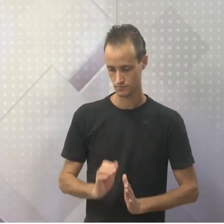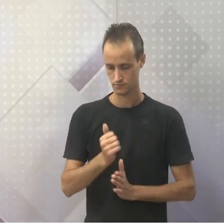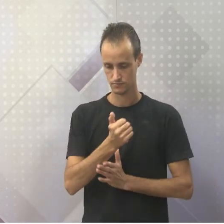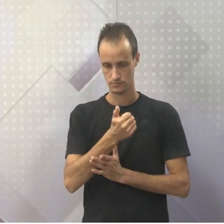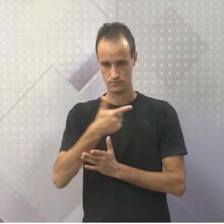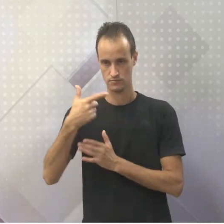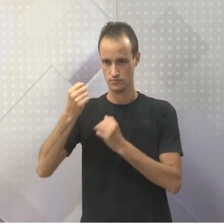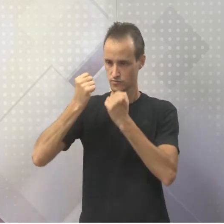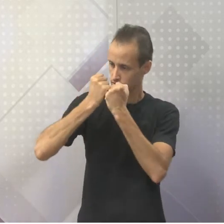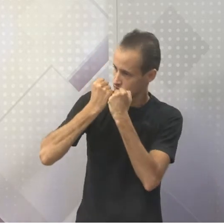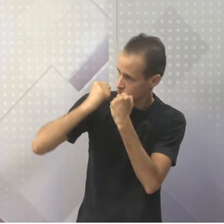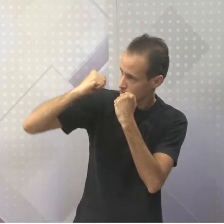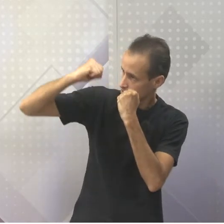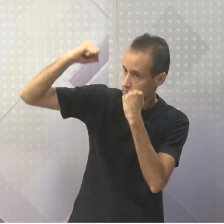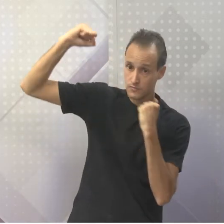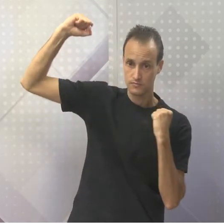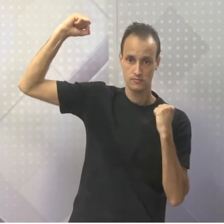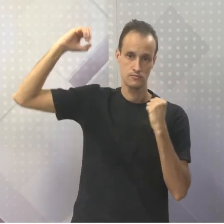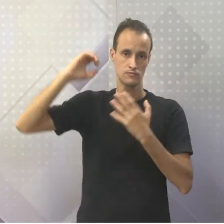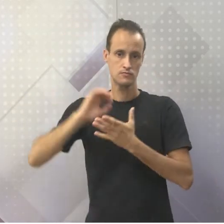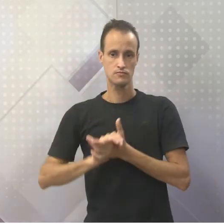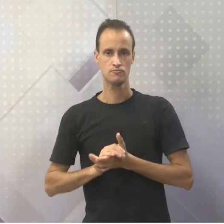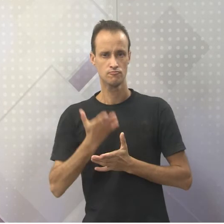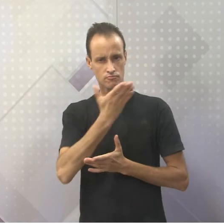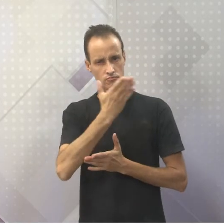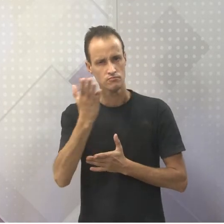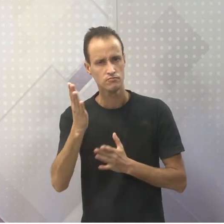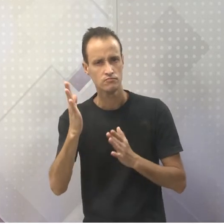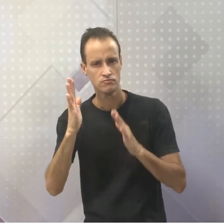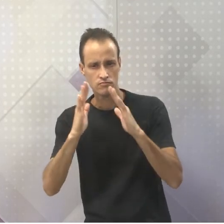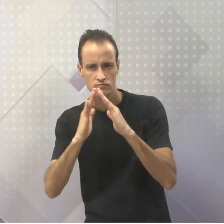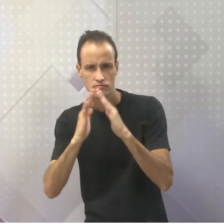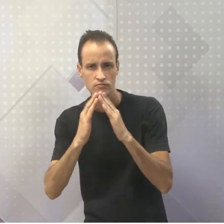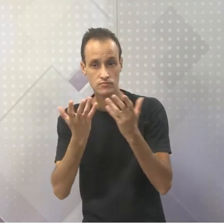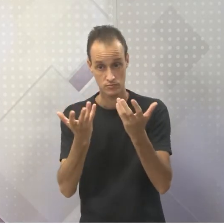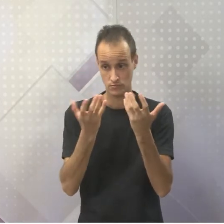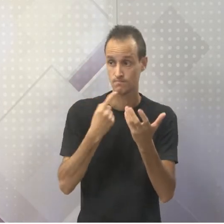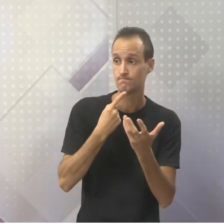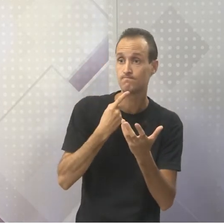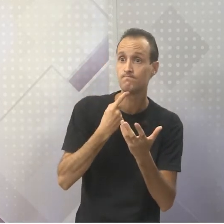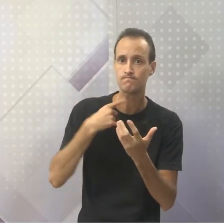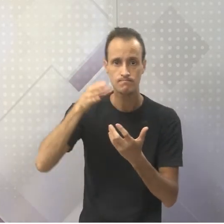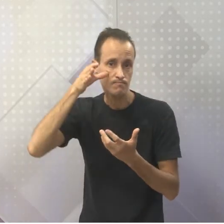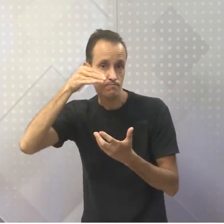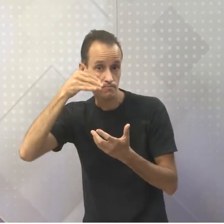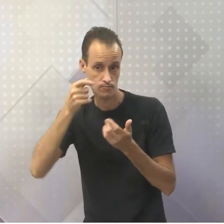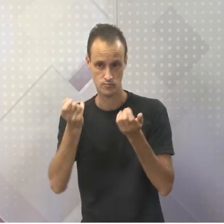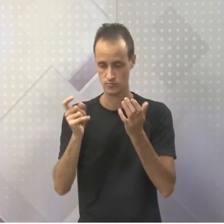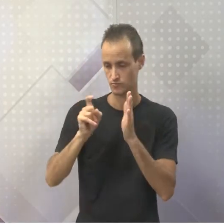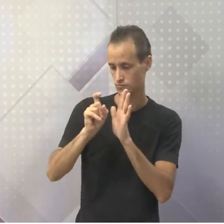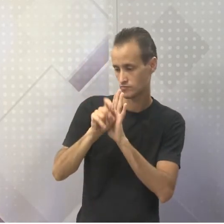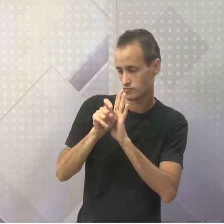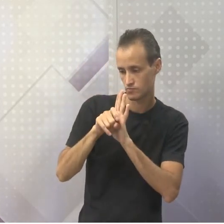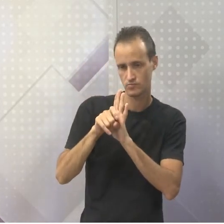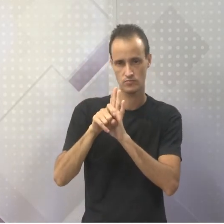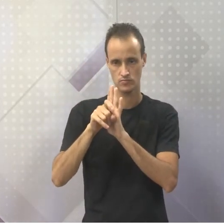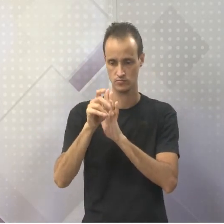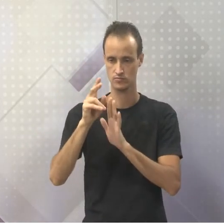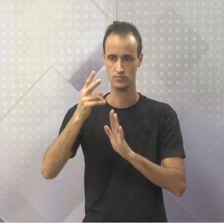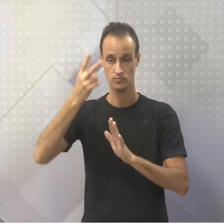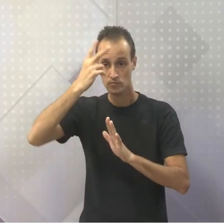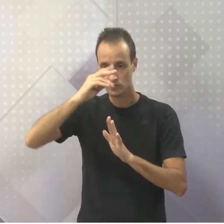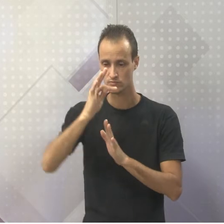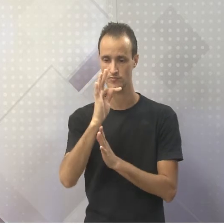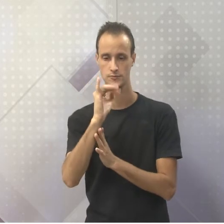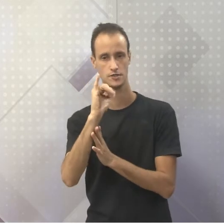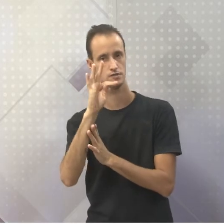titãs, tá? Então, vocês que estão em casa, se quiser se aprofundar ainda mais sobre esse mito ou sobre essa história dos titãs, vocês podem